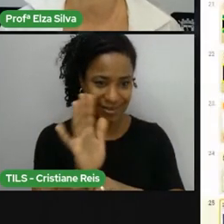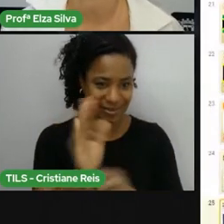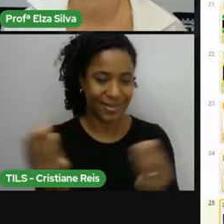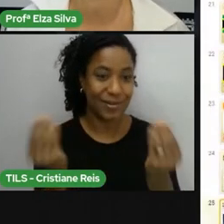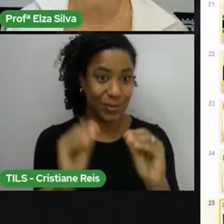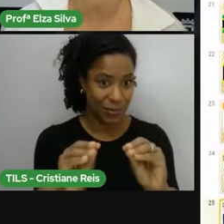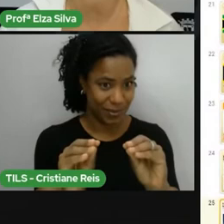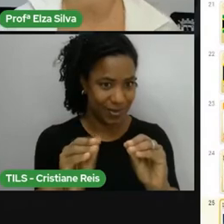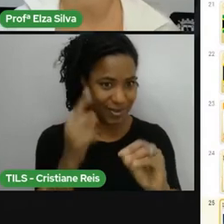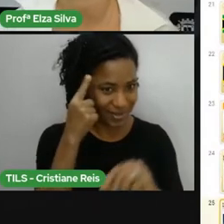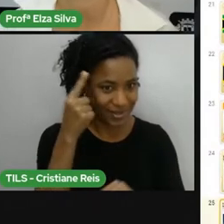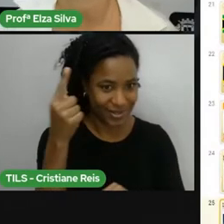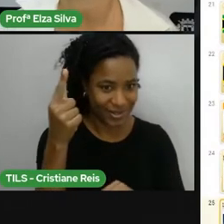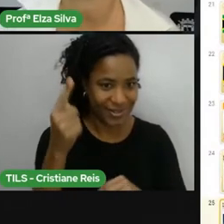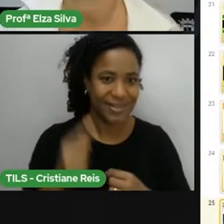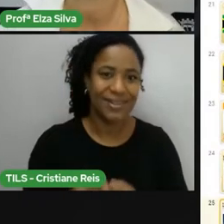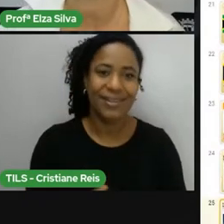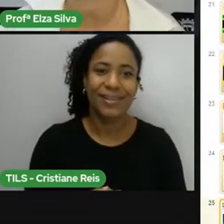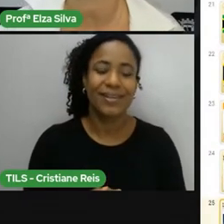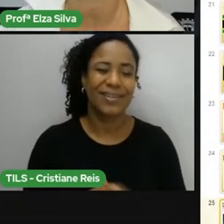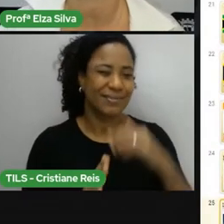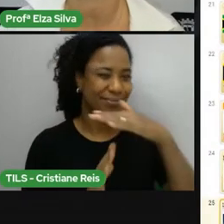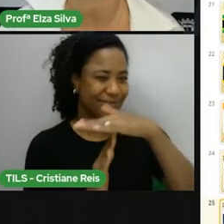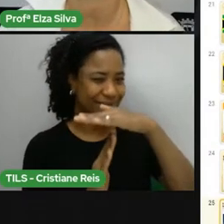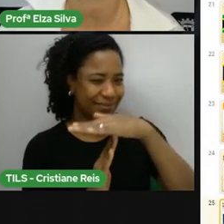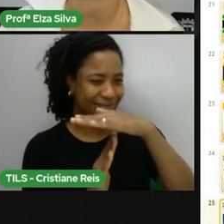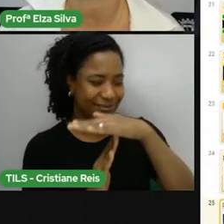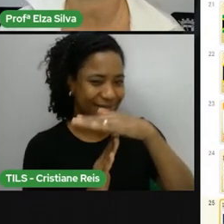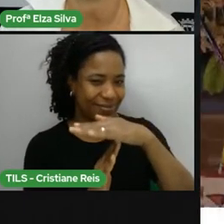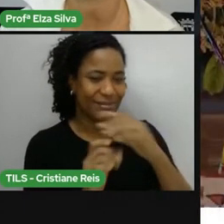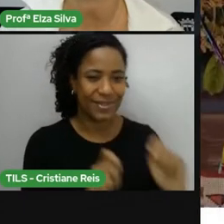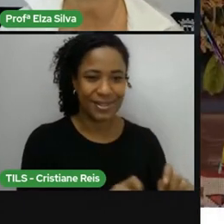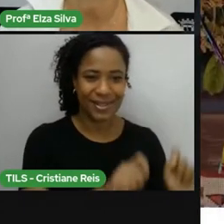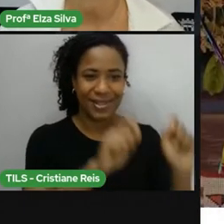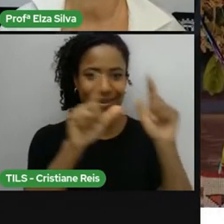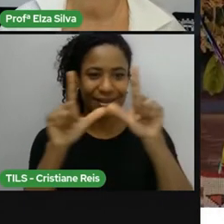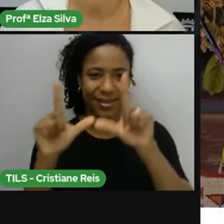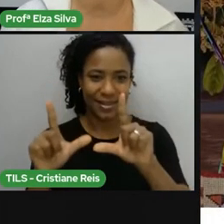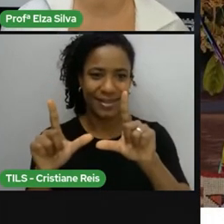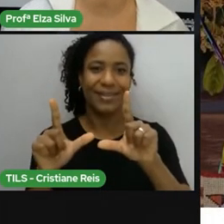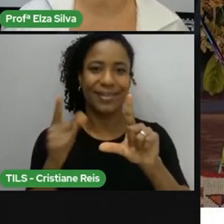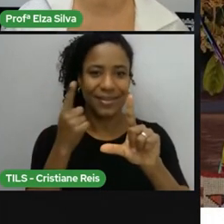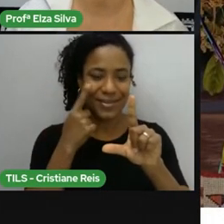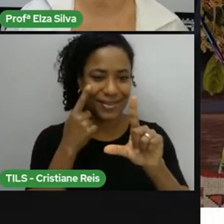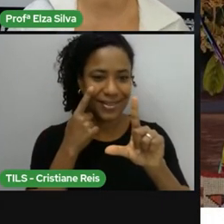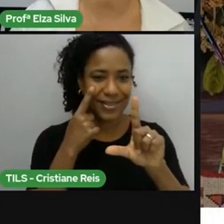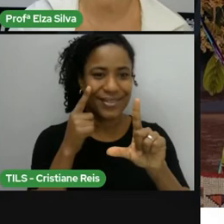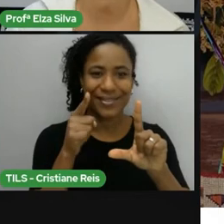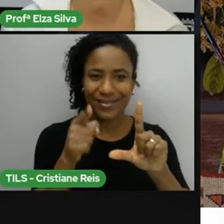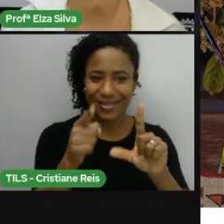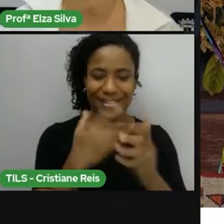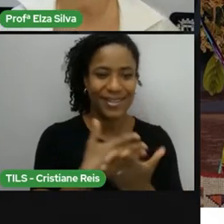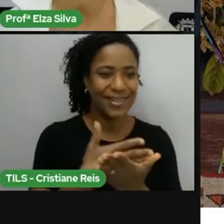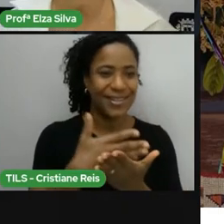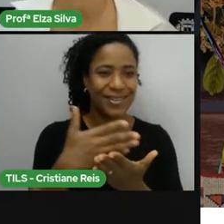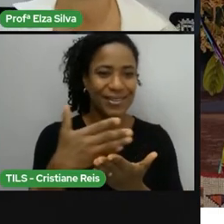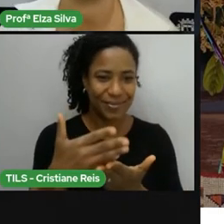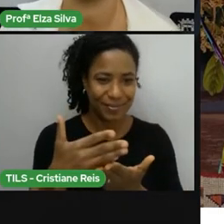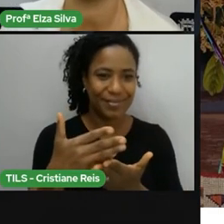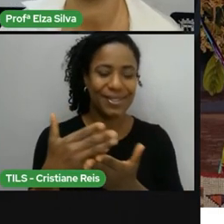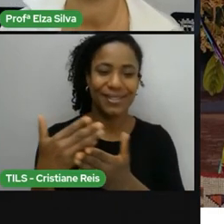Please Só um minutinho Por favor Para que eu possa Disponibilizar a página Para que a gente Possa começar Esta